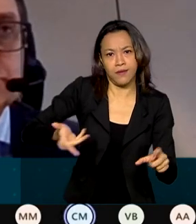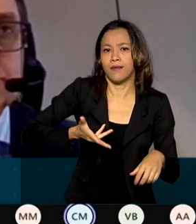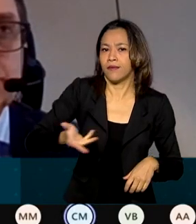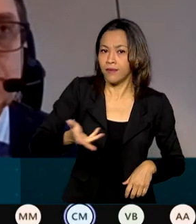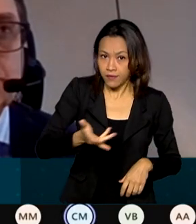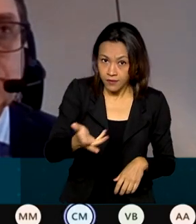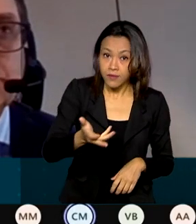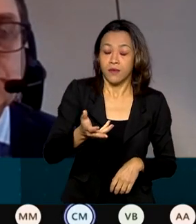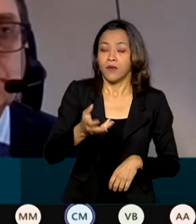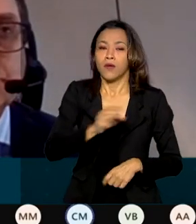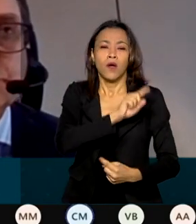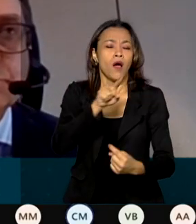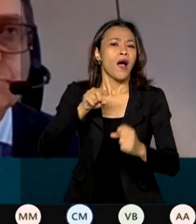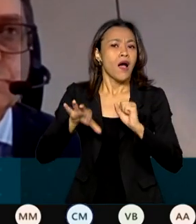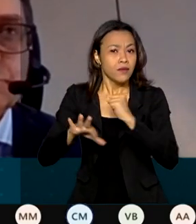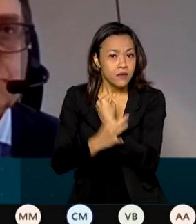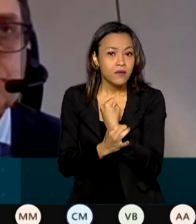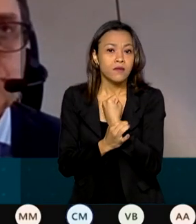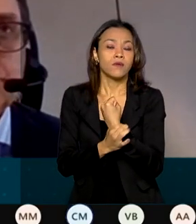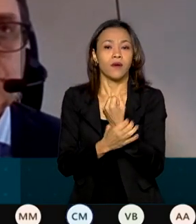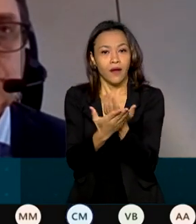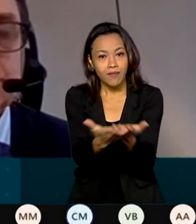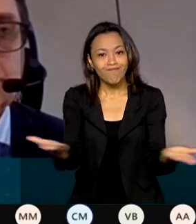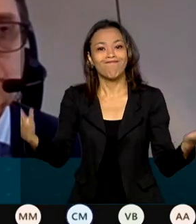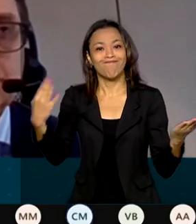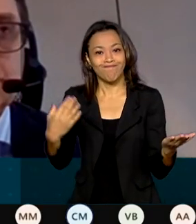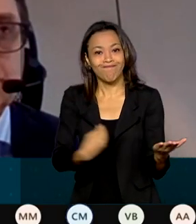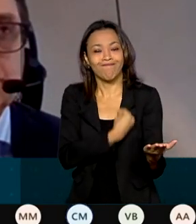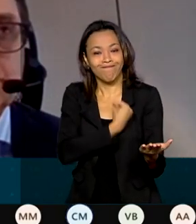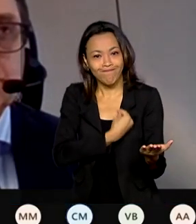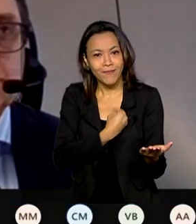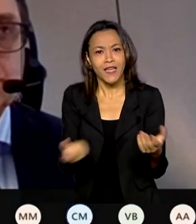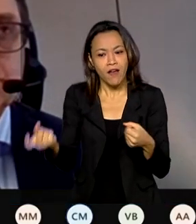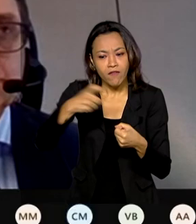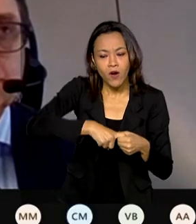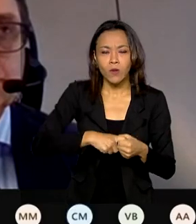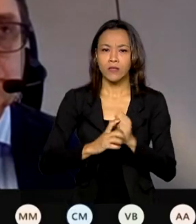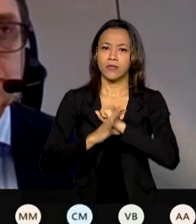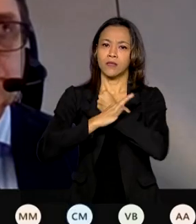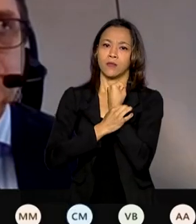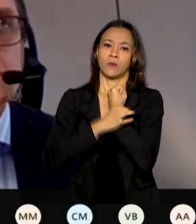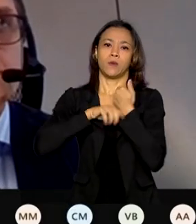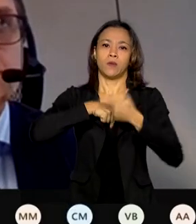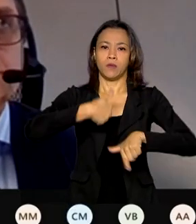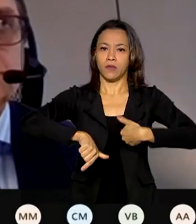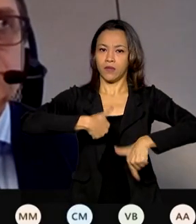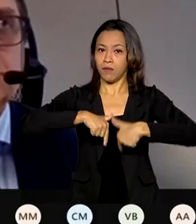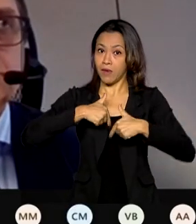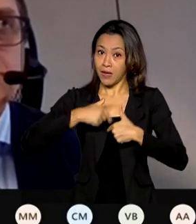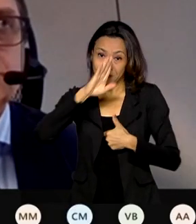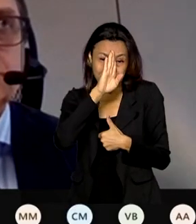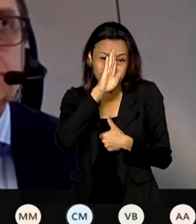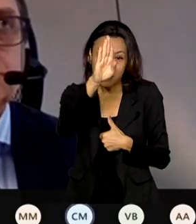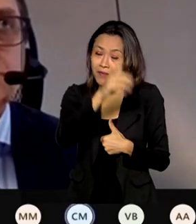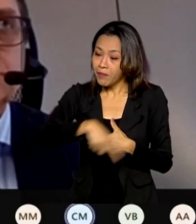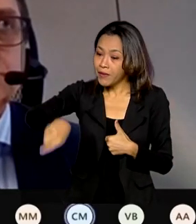garantir a chance de sobrevivência e o retorno seguro ao trabalho, principalmente nas camadas mais vulneráveis.